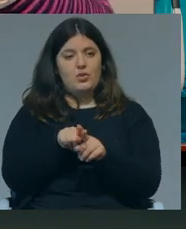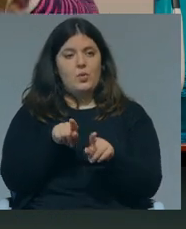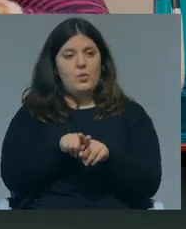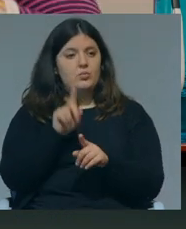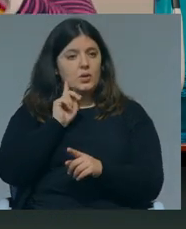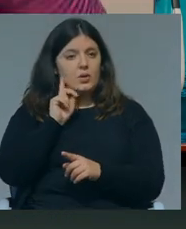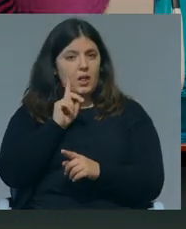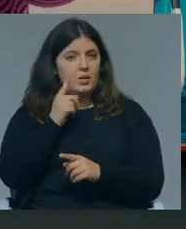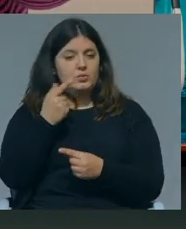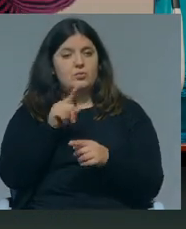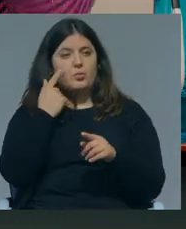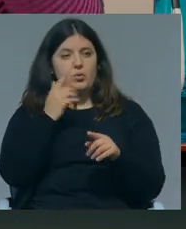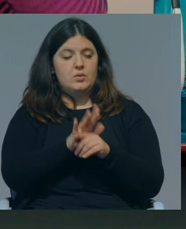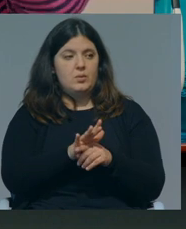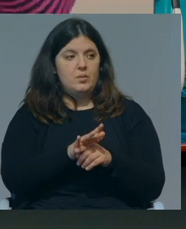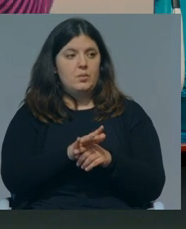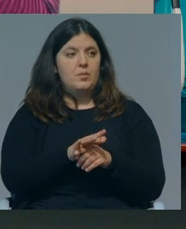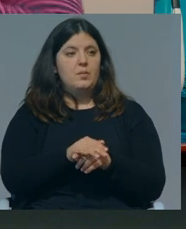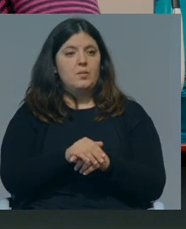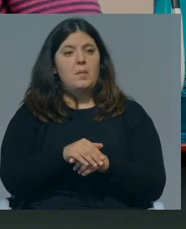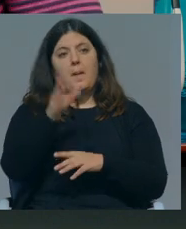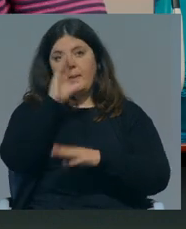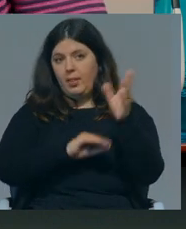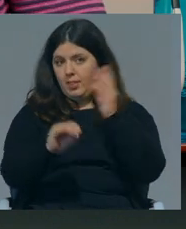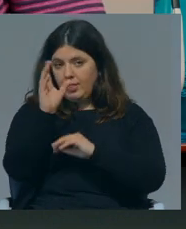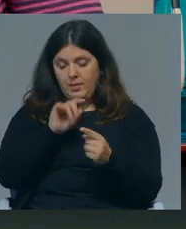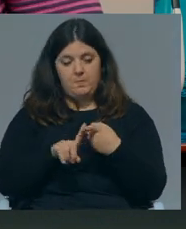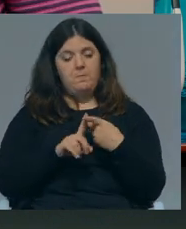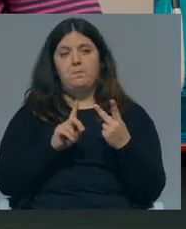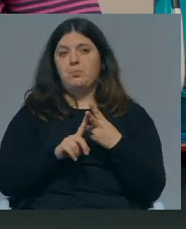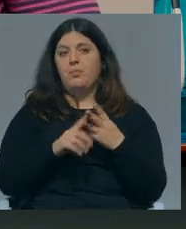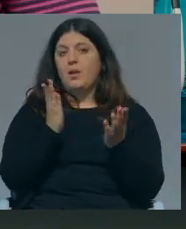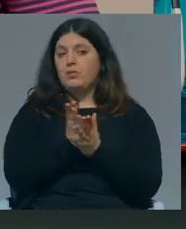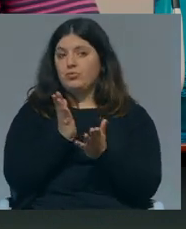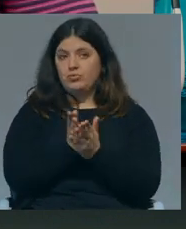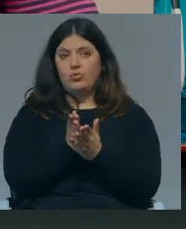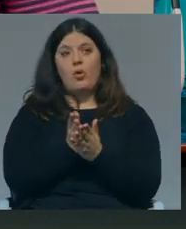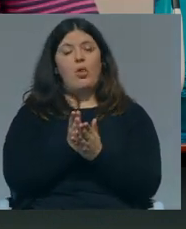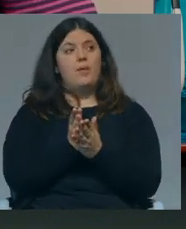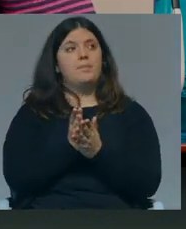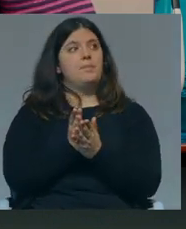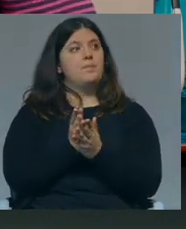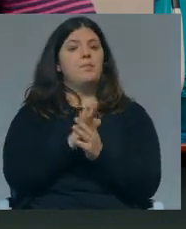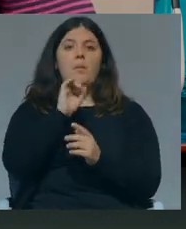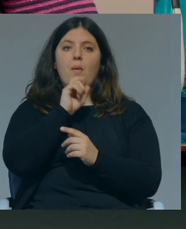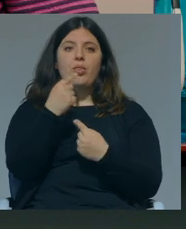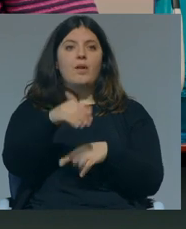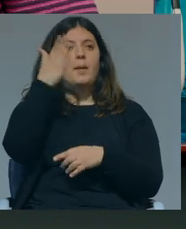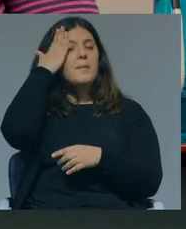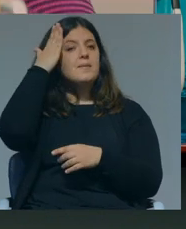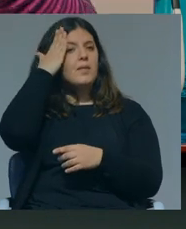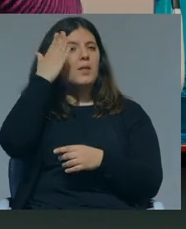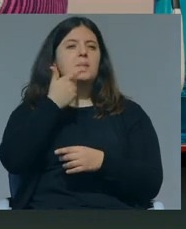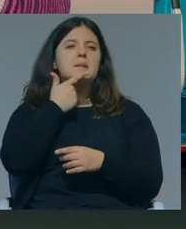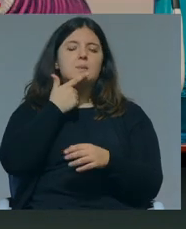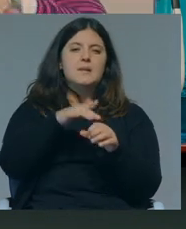para muitas coisas, desde logo, para conseguir aprender. É na escola que são, é a escola que pode ter a capacidade de